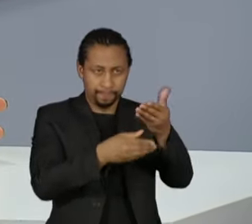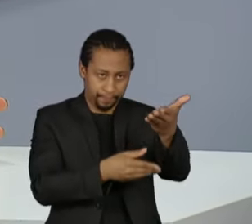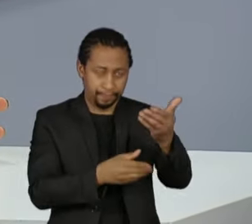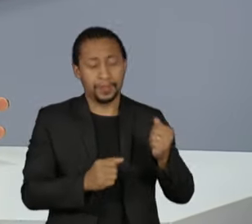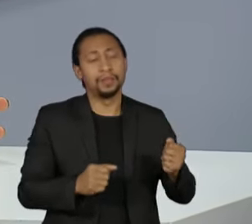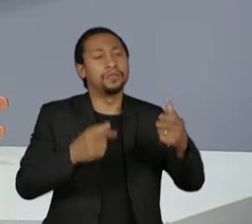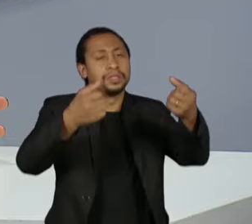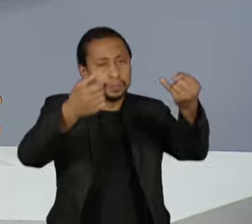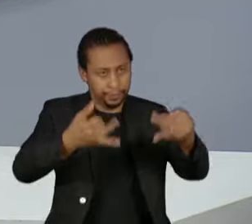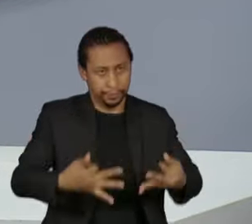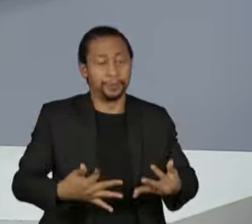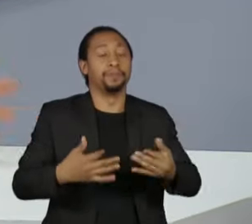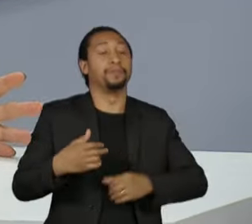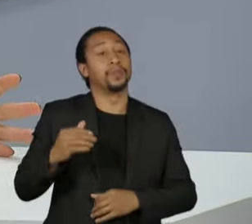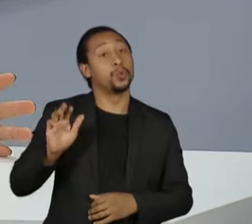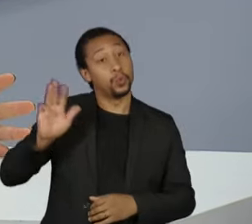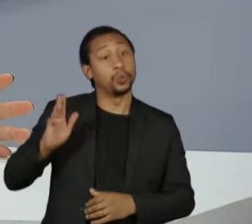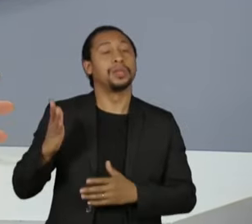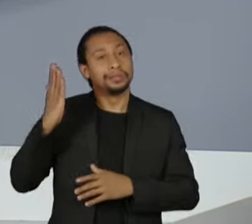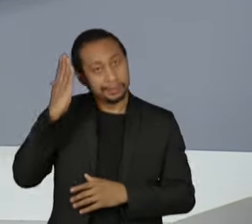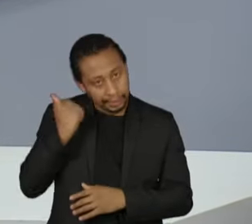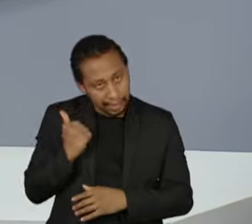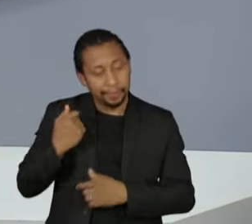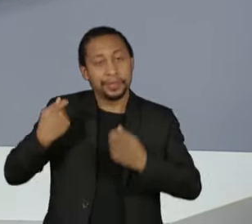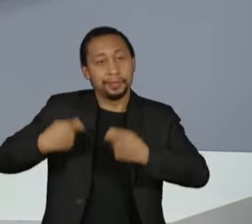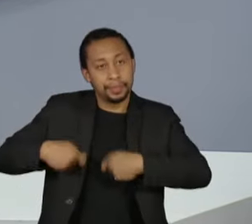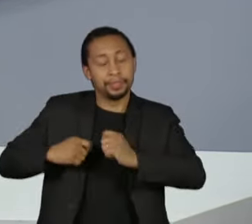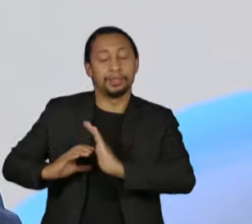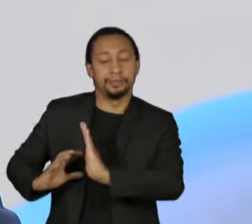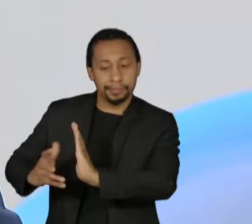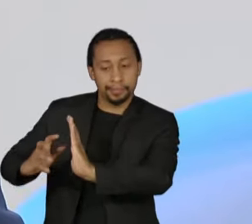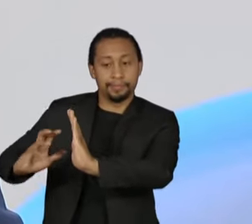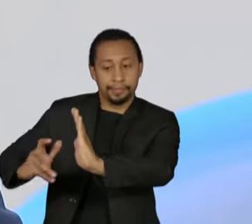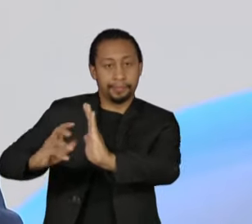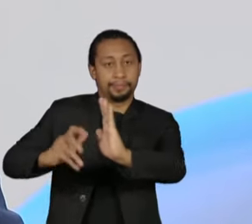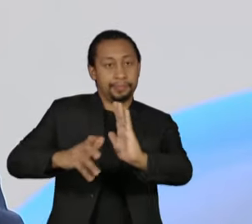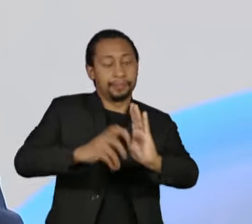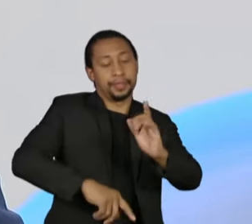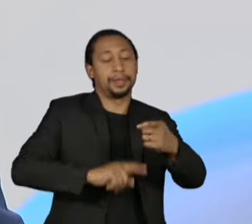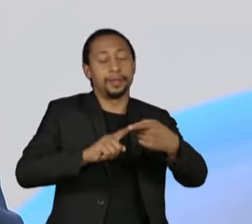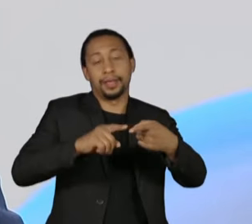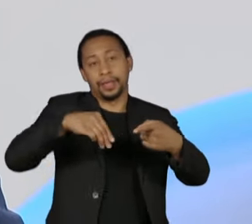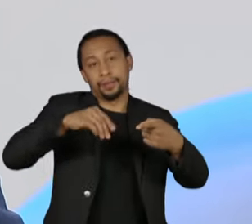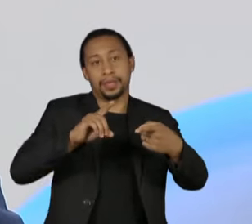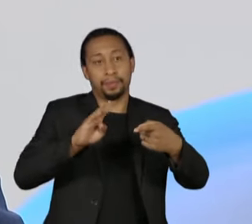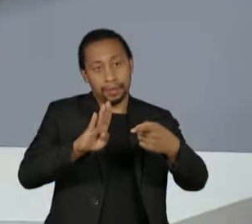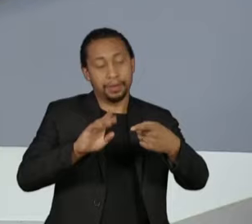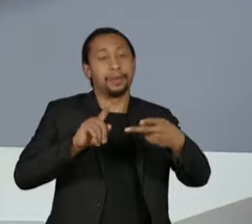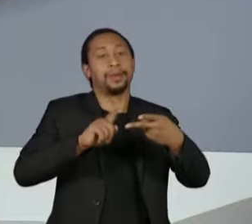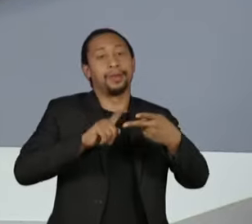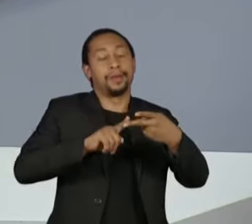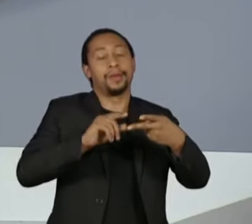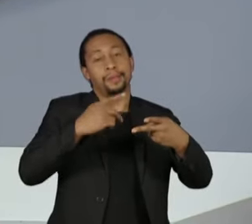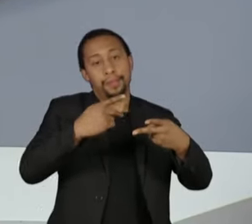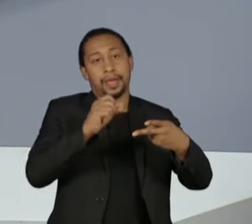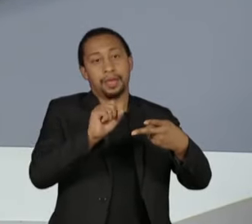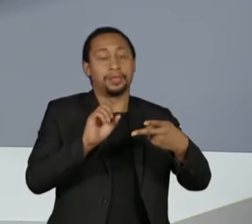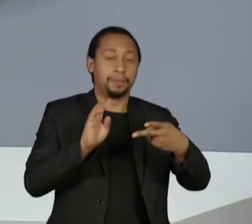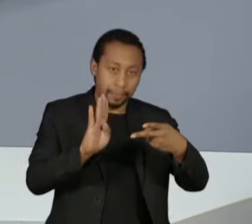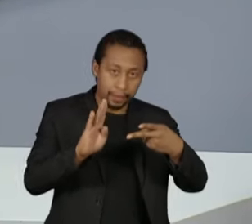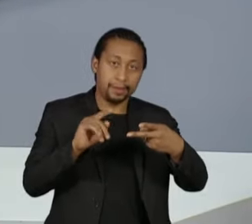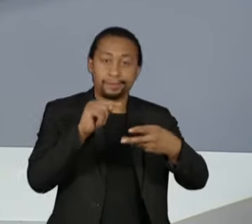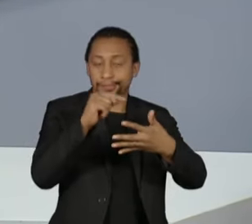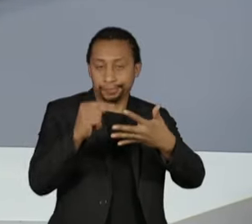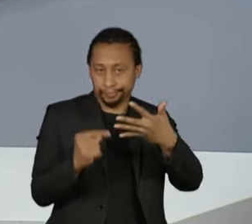vários partidos para governar. A gente sabe que ele precisa do MDB, ele precisa do PSD. Agora, o senhor vê o PT abrindo mão de